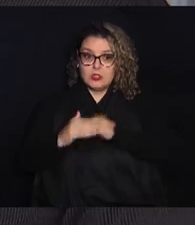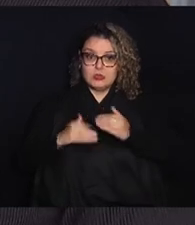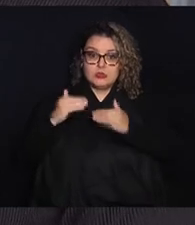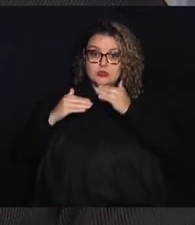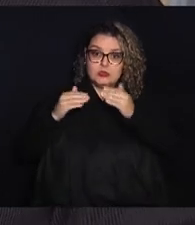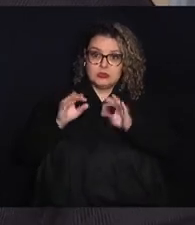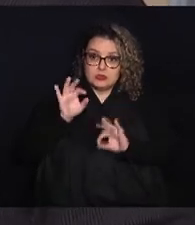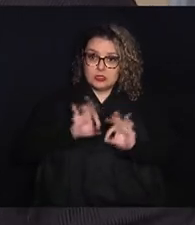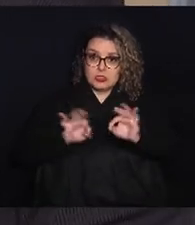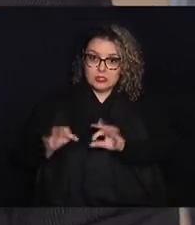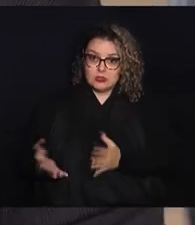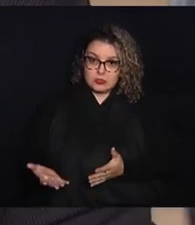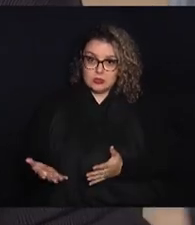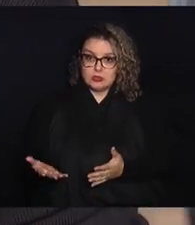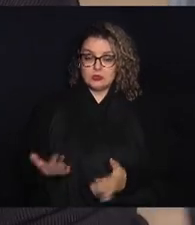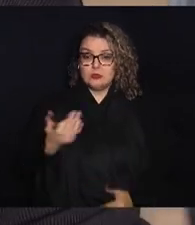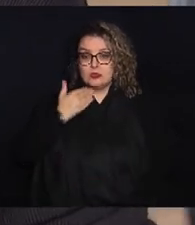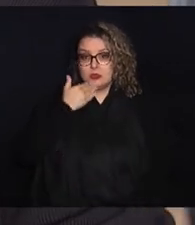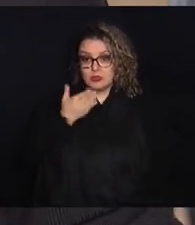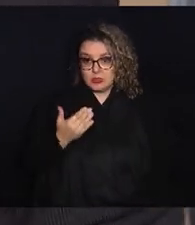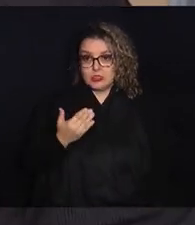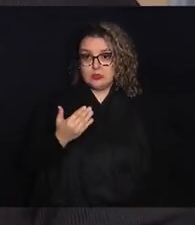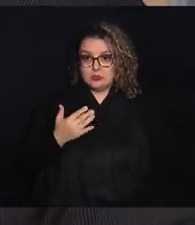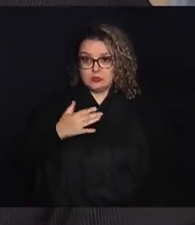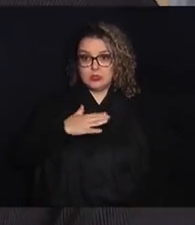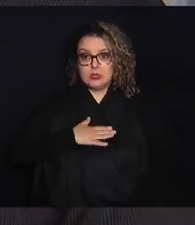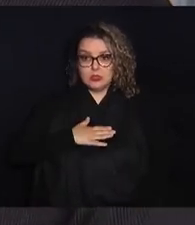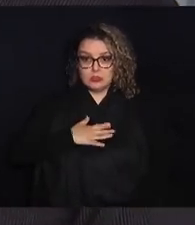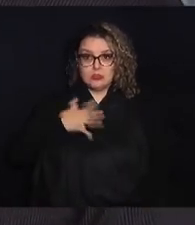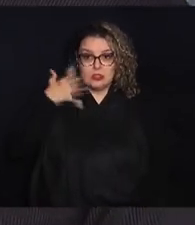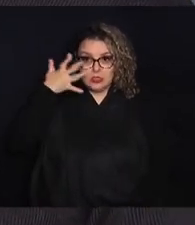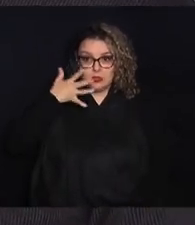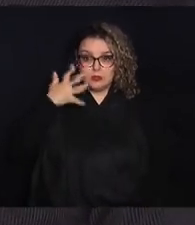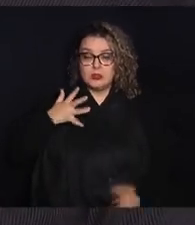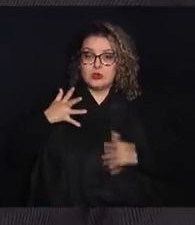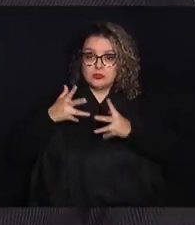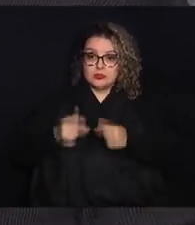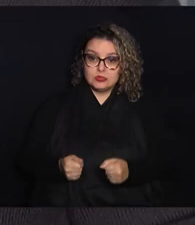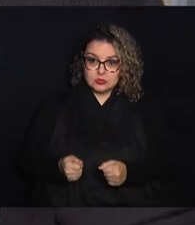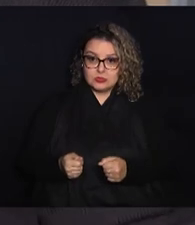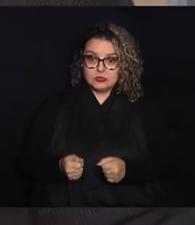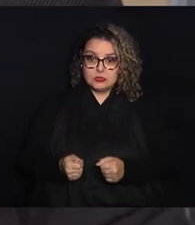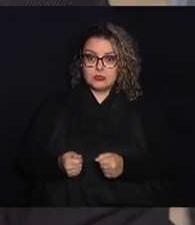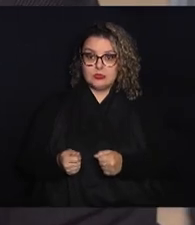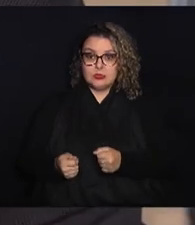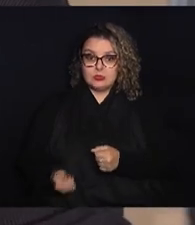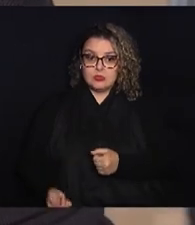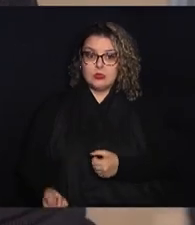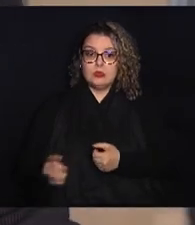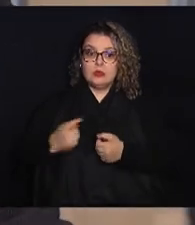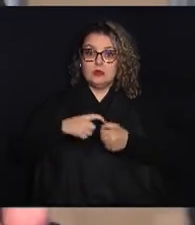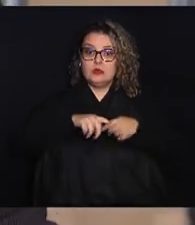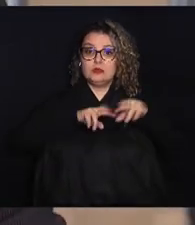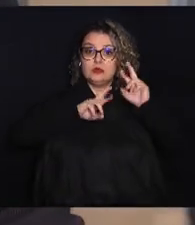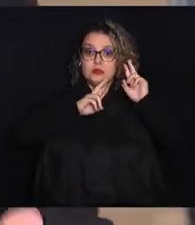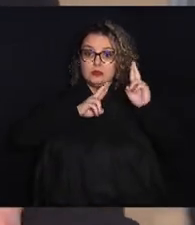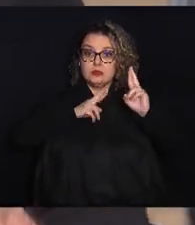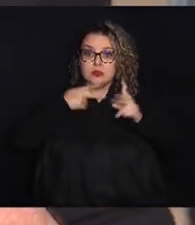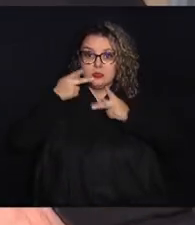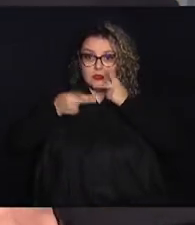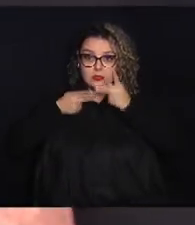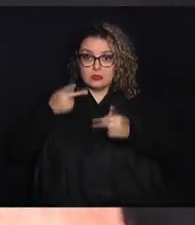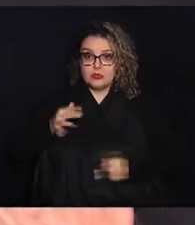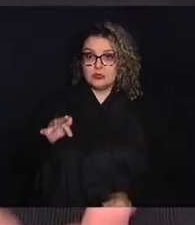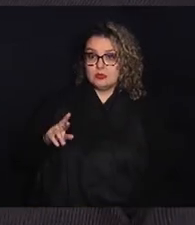esse projeto. Me pediram para ministrar uma palestra para todos eles, para poder voltar às esperanças, para contar a história de